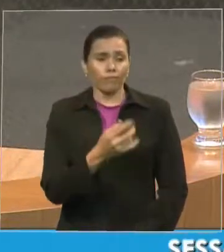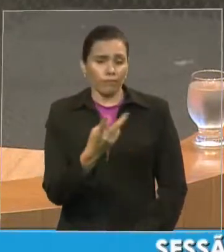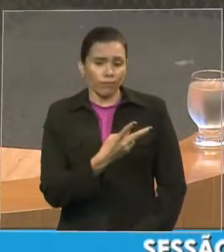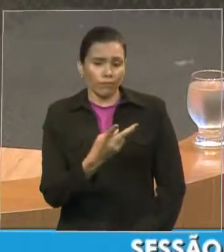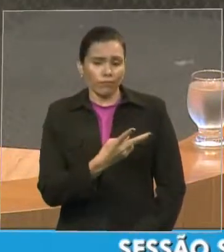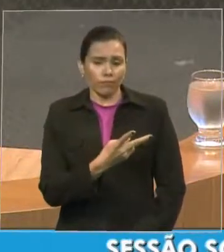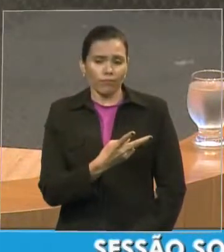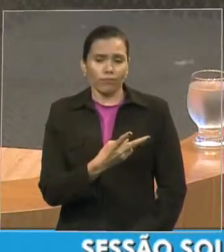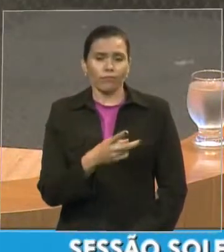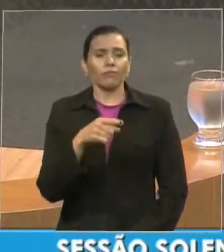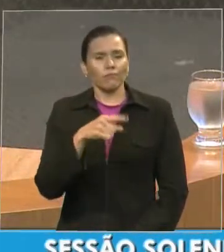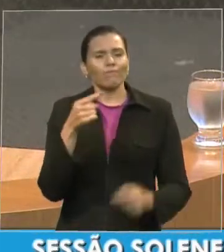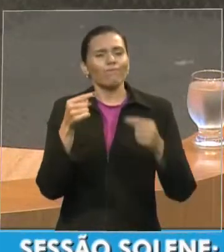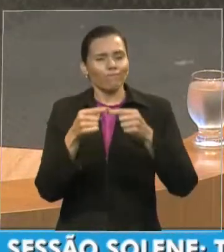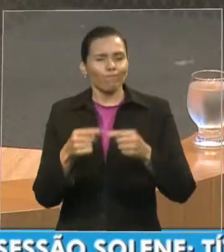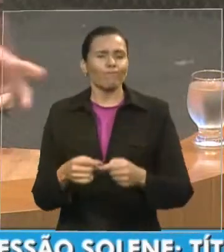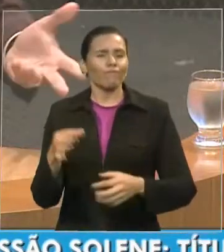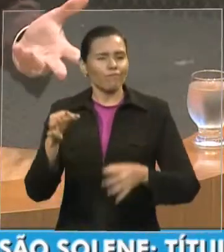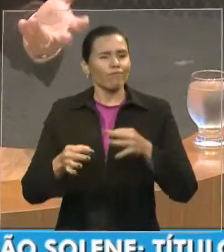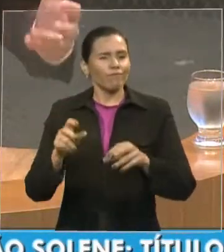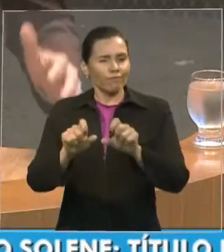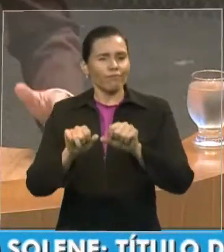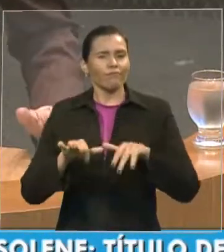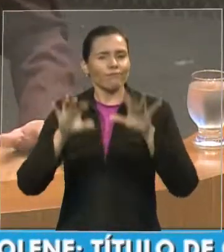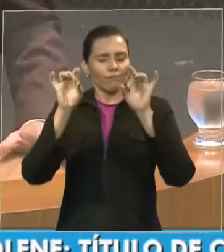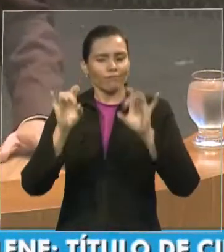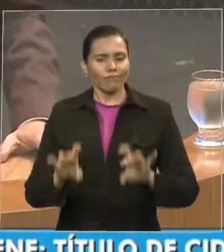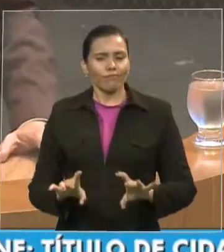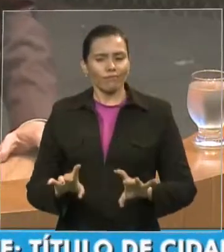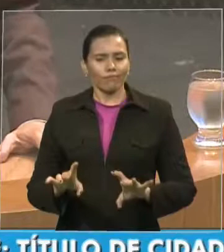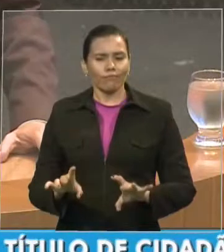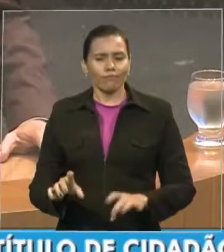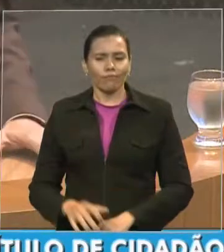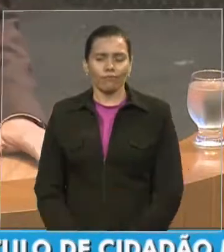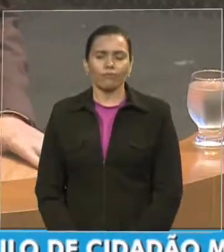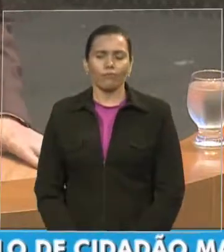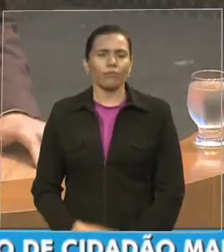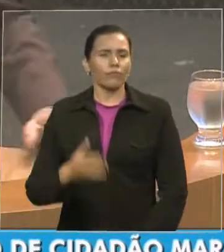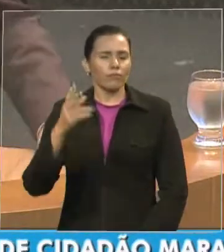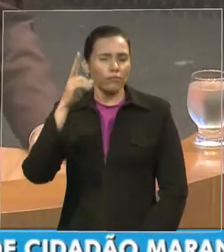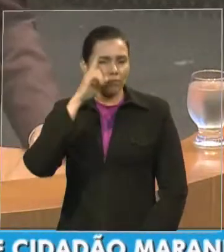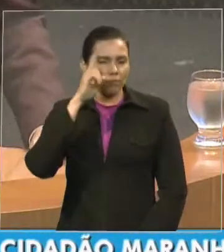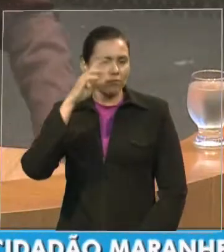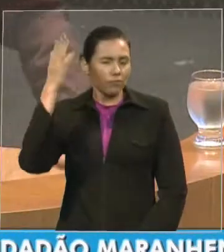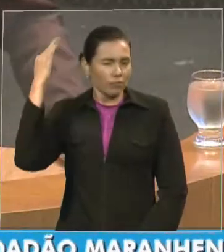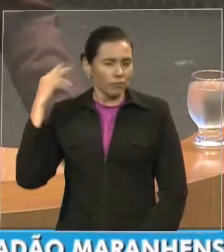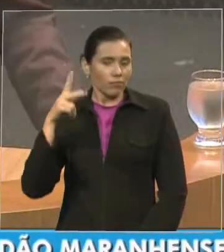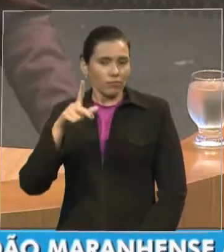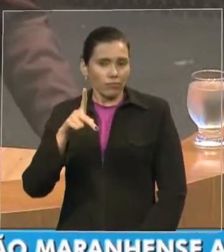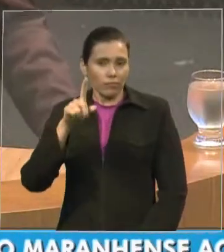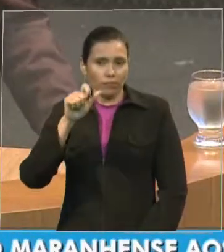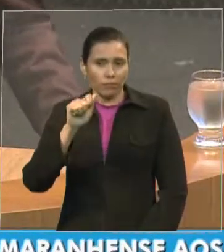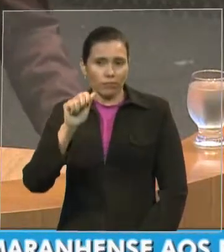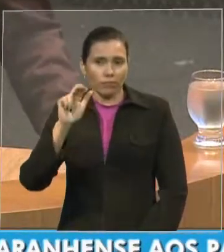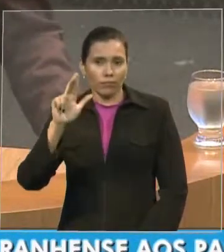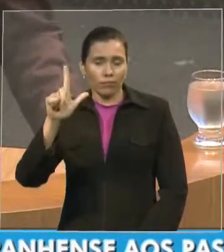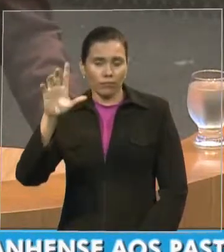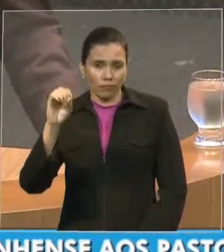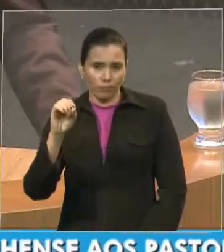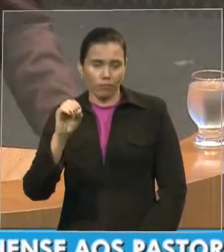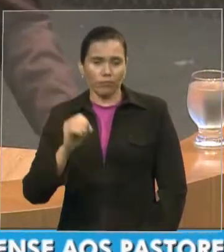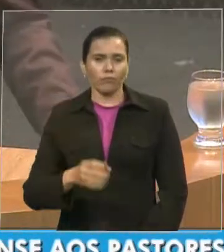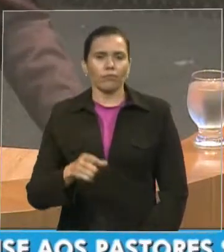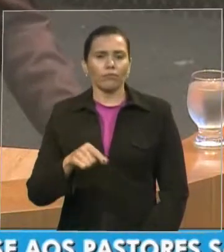justa homenagem o apóstolo Paulo lá na sua carta aos romanos no capítulo 13 versículo